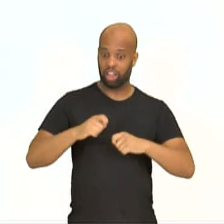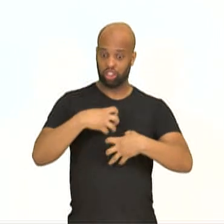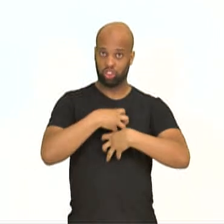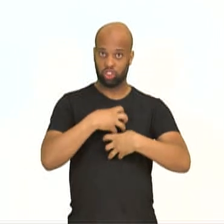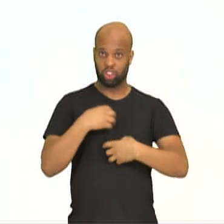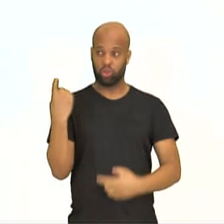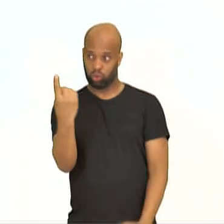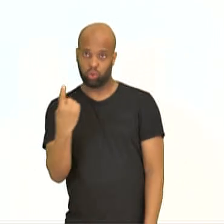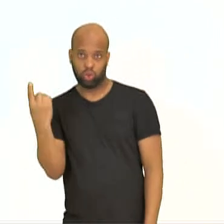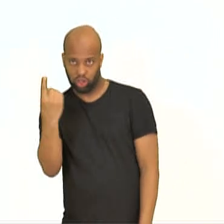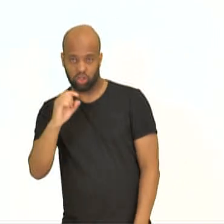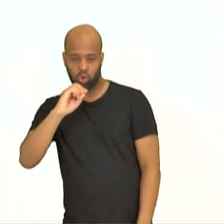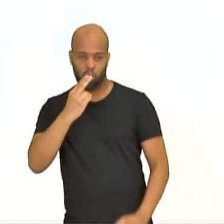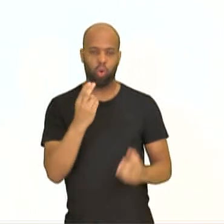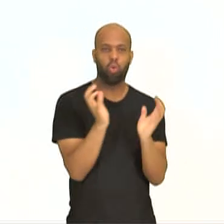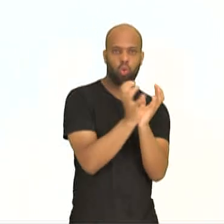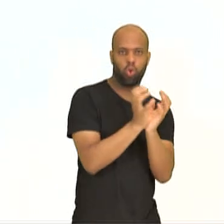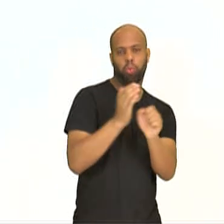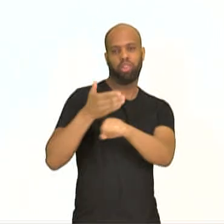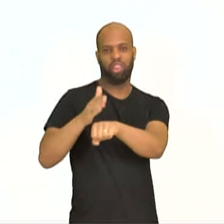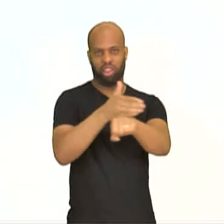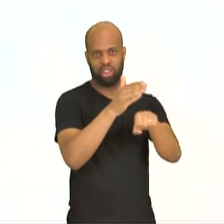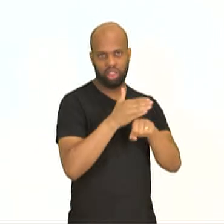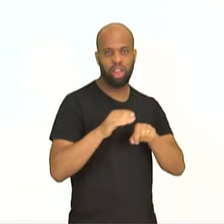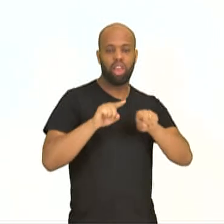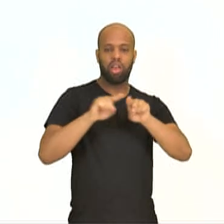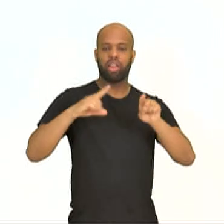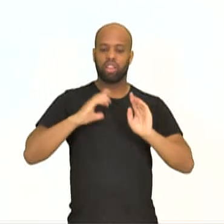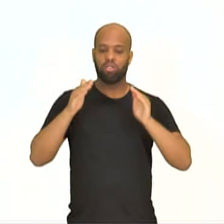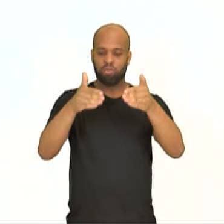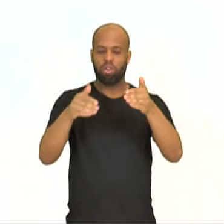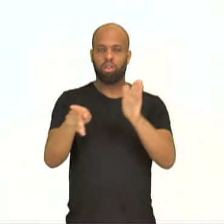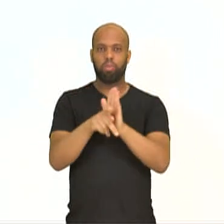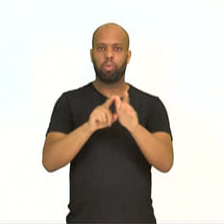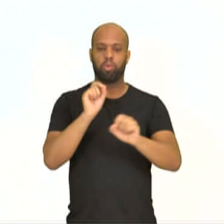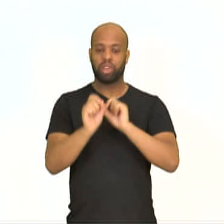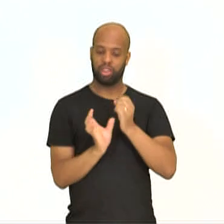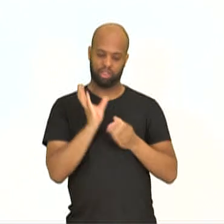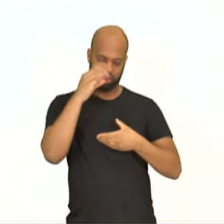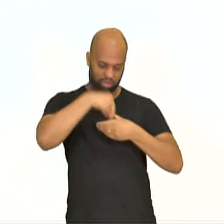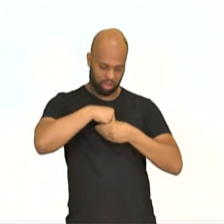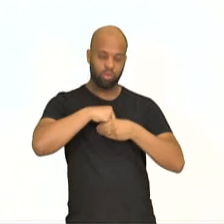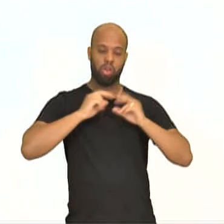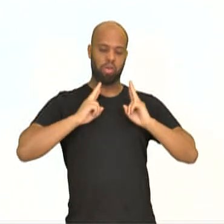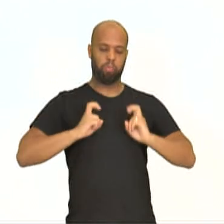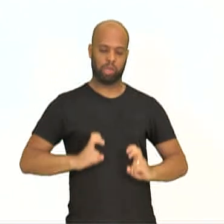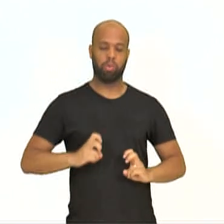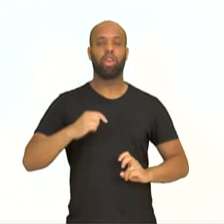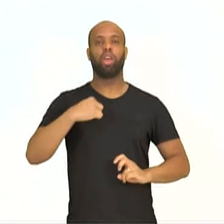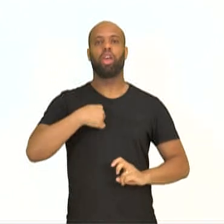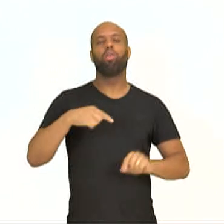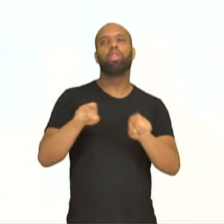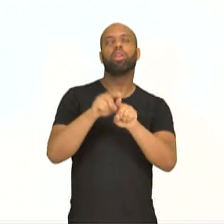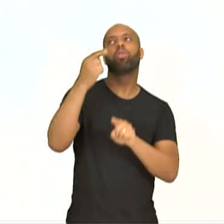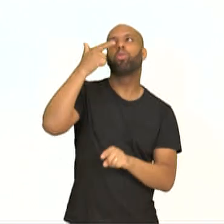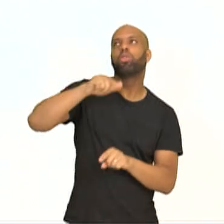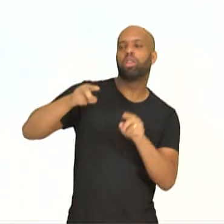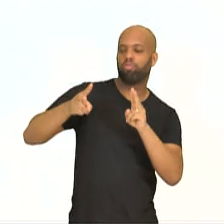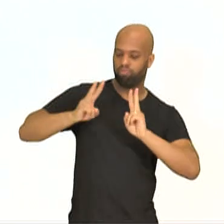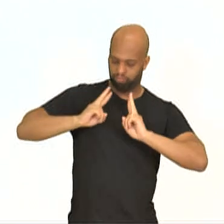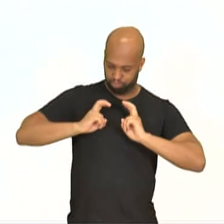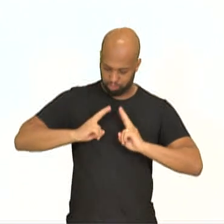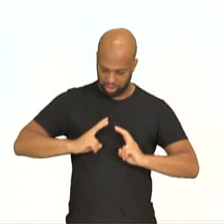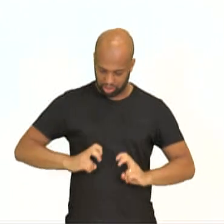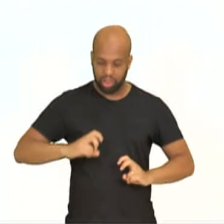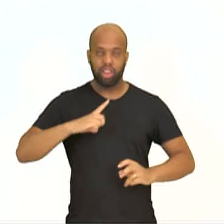individual como em grupos e elas sempre estão voltadas muito para a interiorização. Então, eu acabo conseguindo perceber